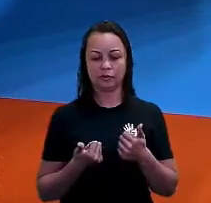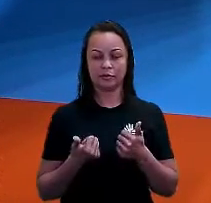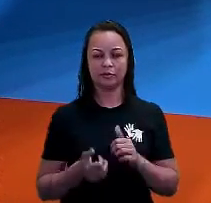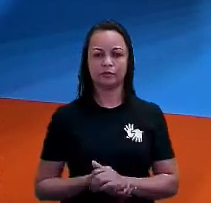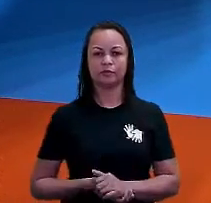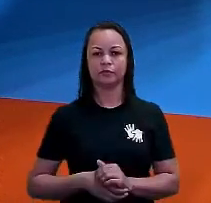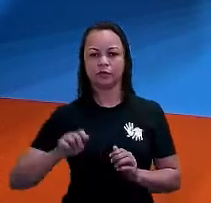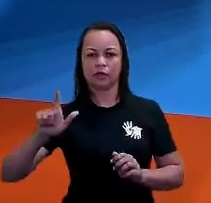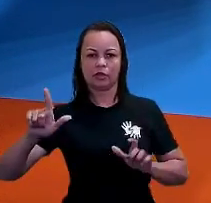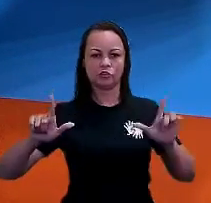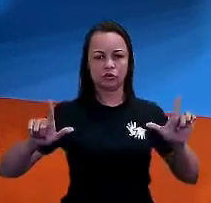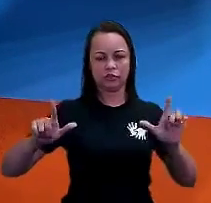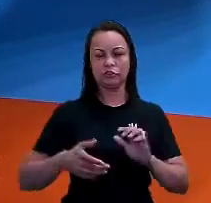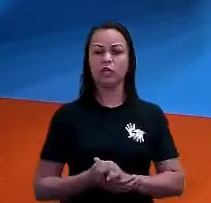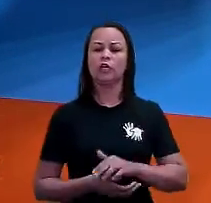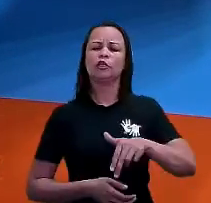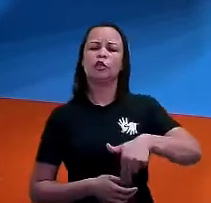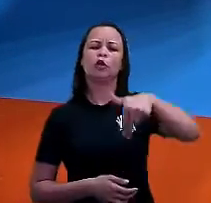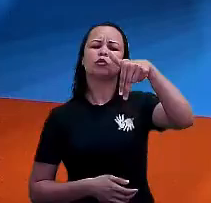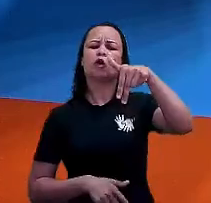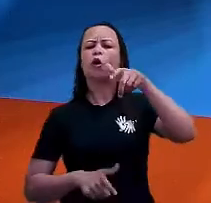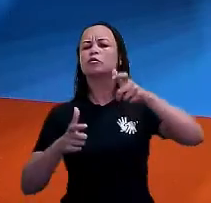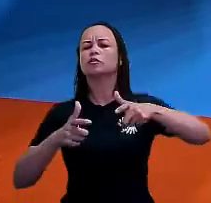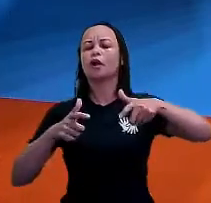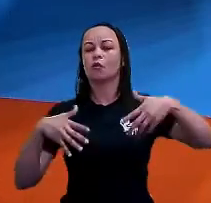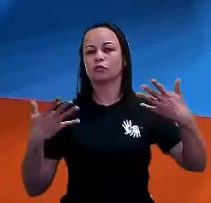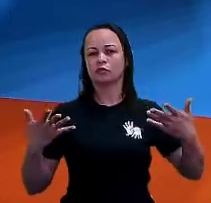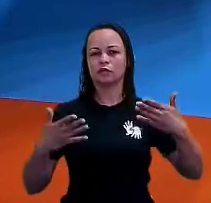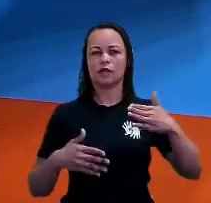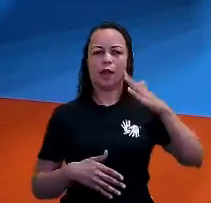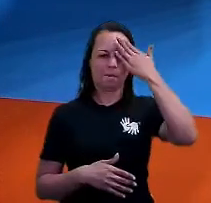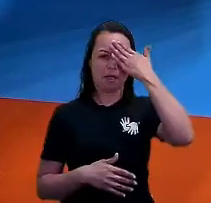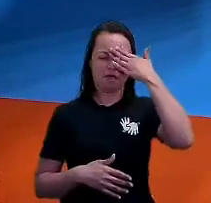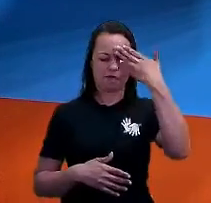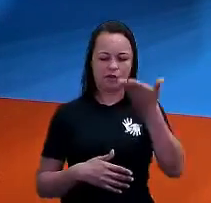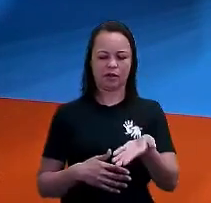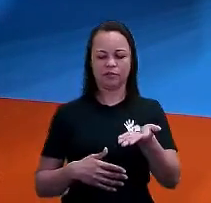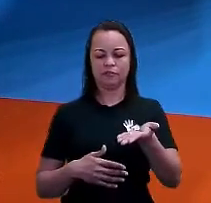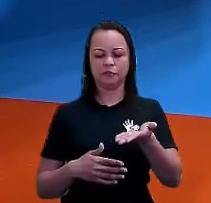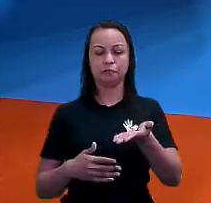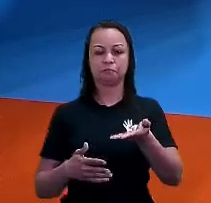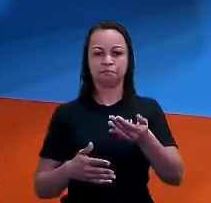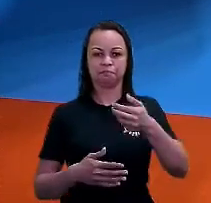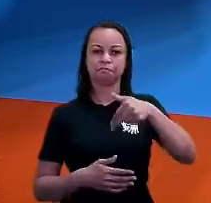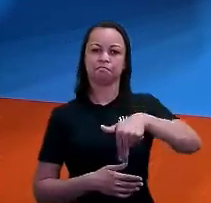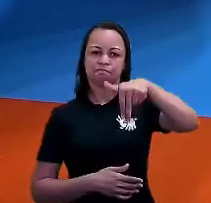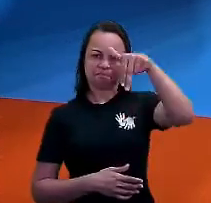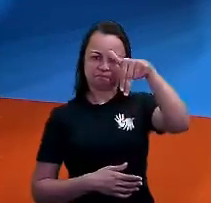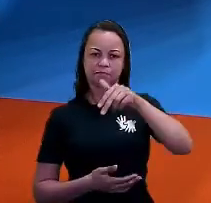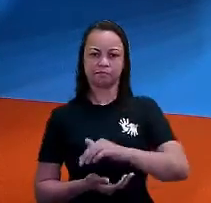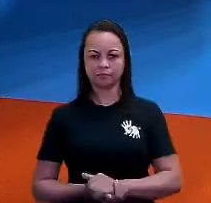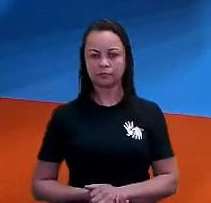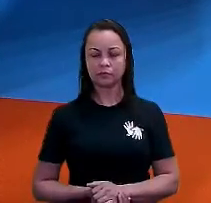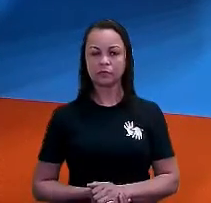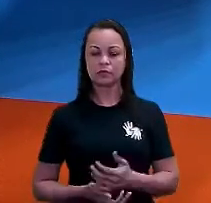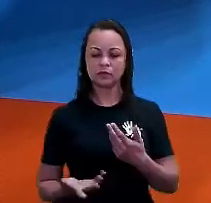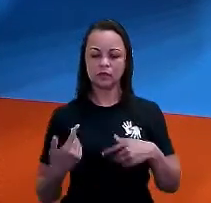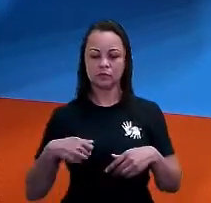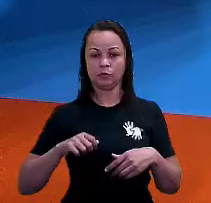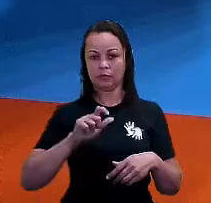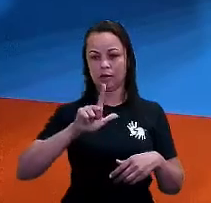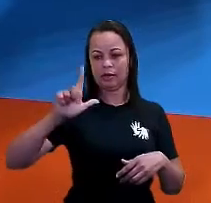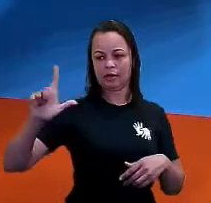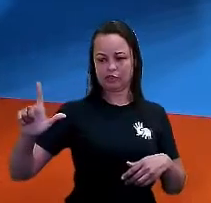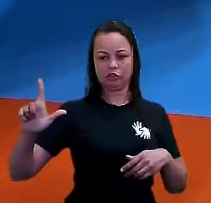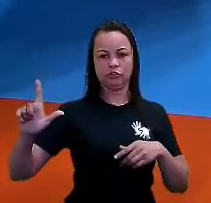E o norte? O norte vai estar à minha frente, tá certo? Na minha frente vai estar o norte. A partir do momento que eu aponto meu braço direito para o